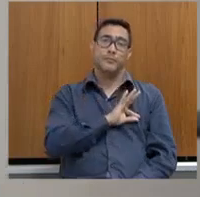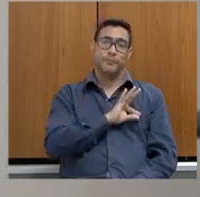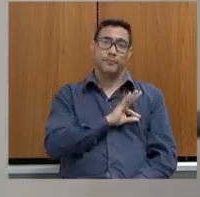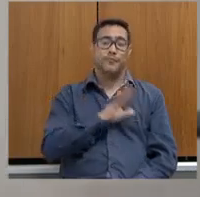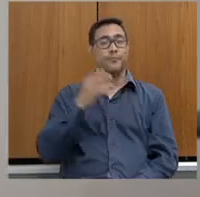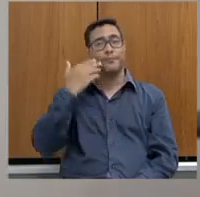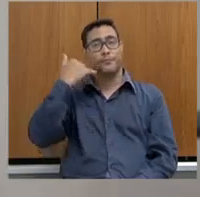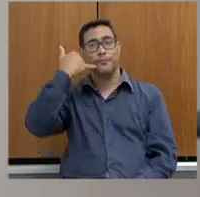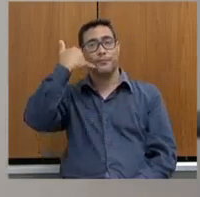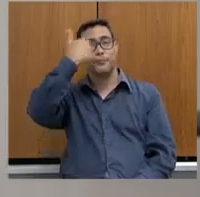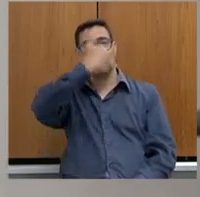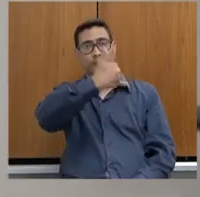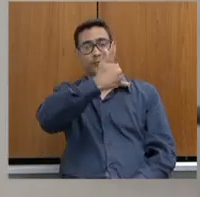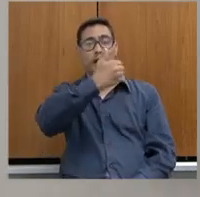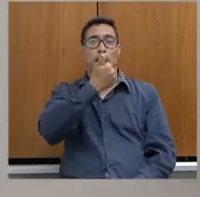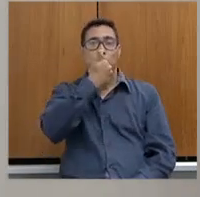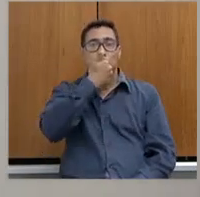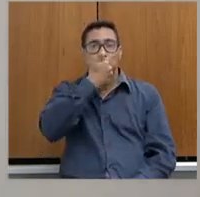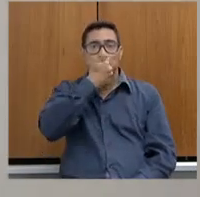via rádio.